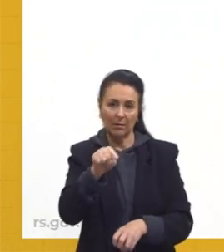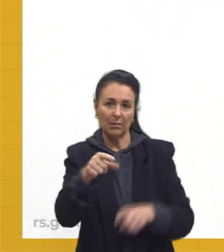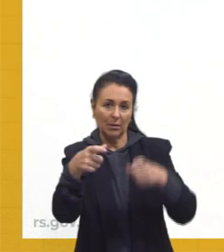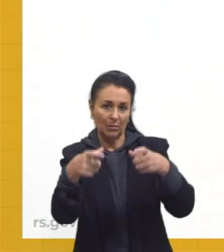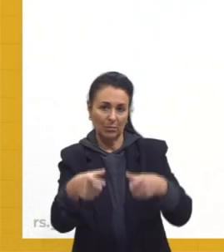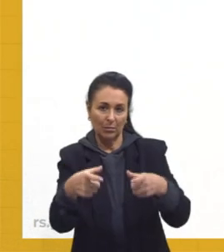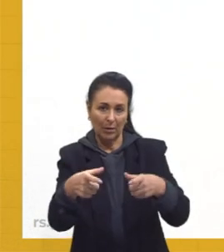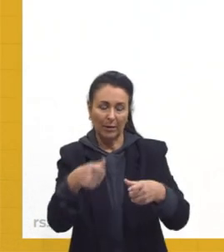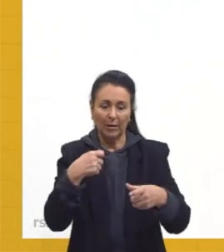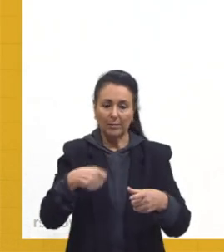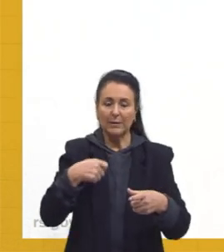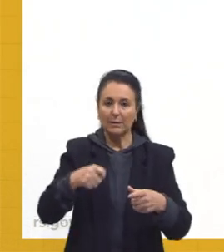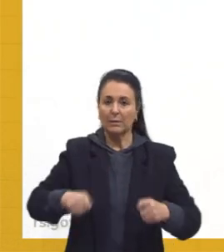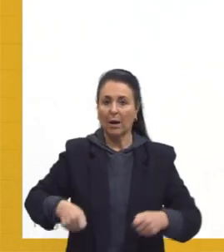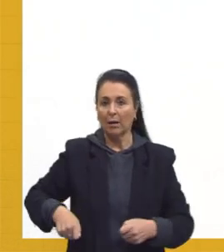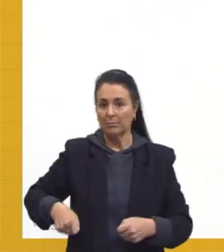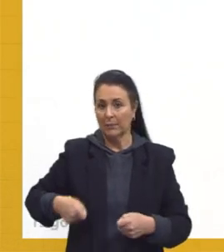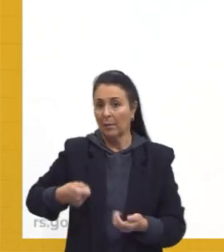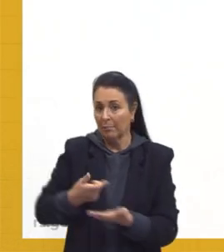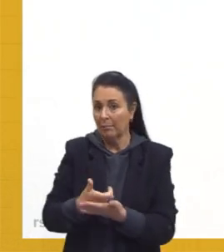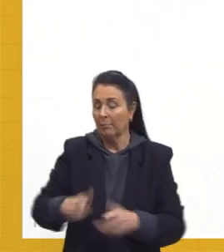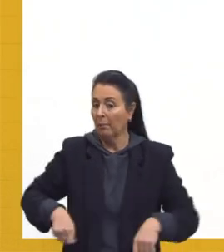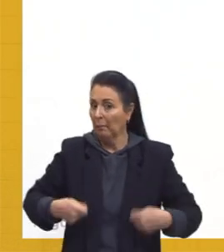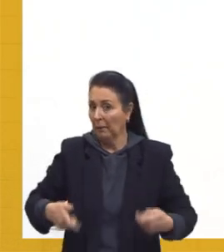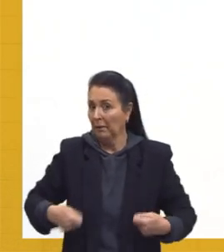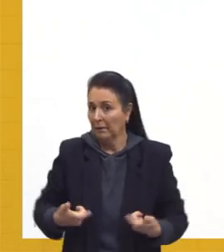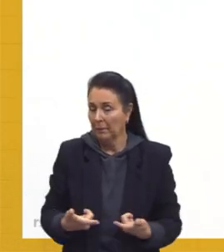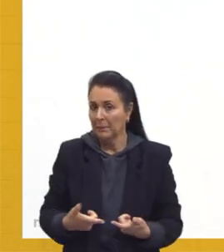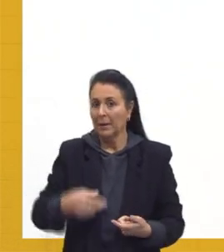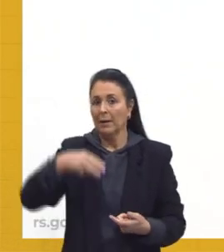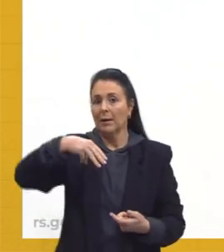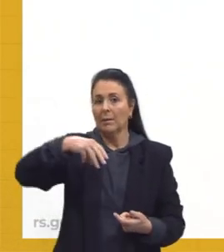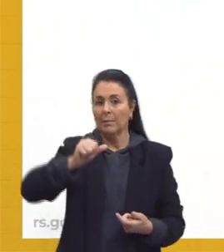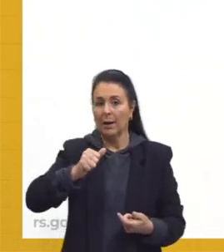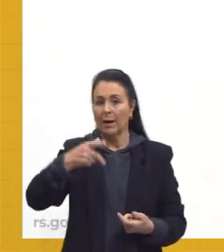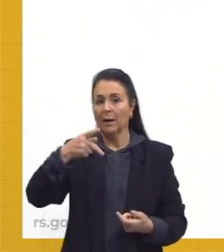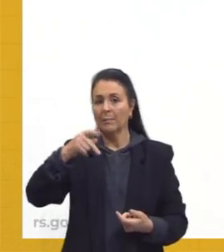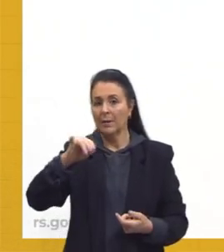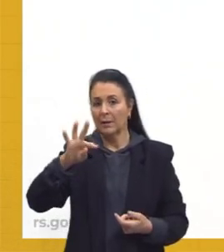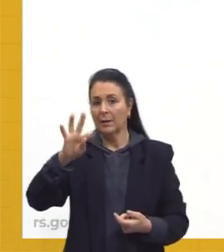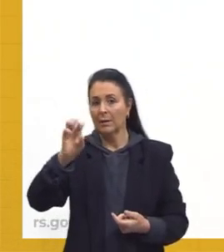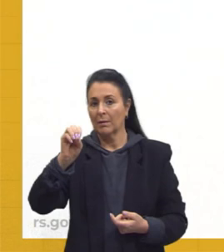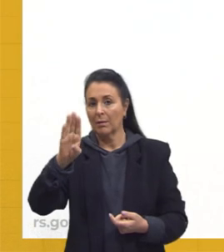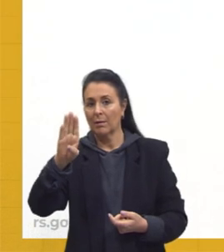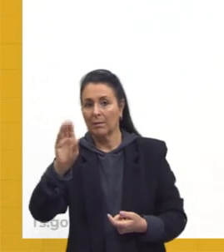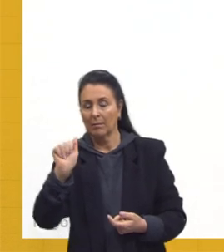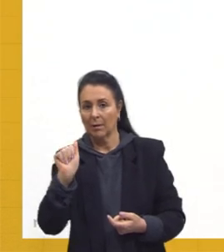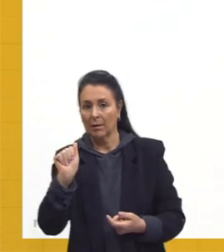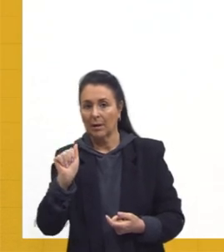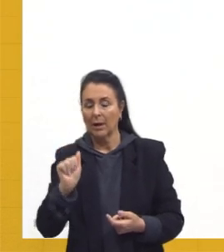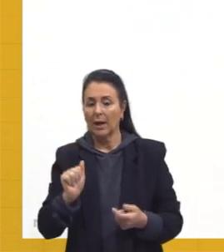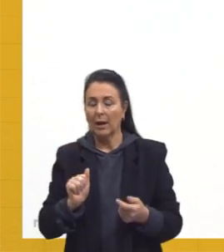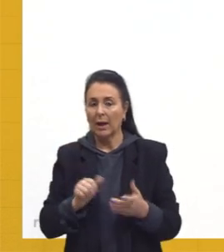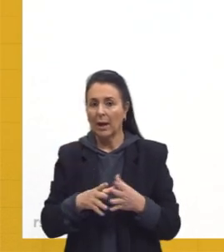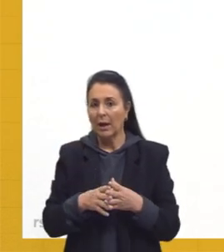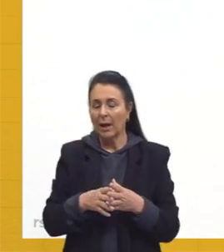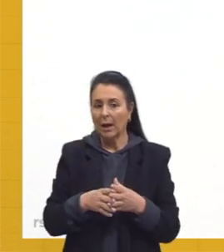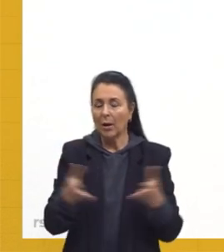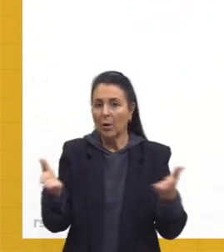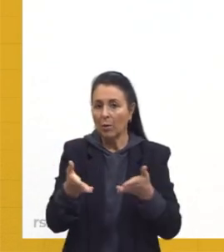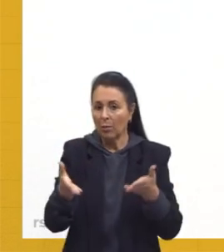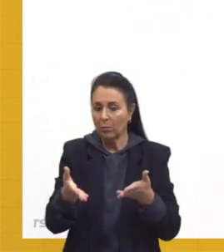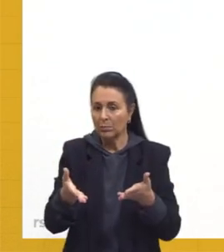ter que desembolsar. Tá, meninos e meninas? Então, Mapitoba, lembra? Mapitoba é a fronteira, a atual